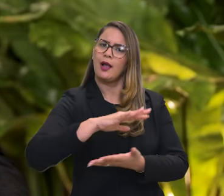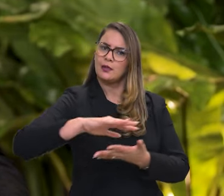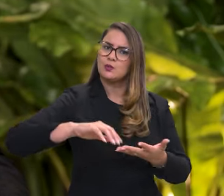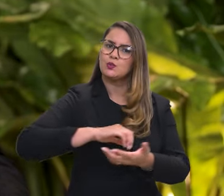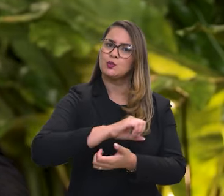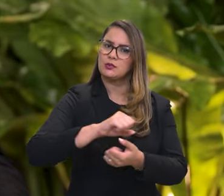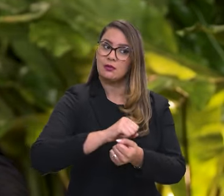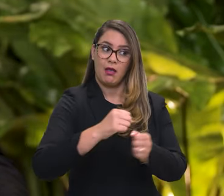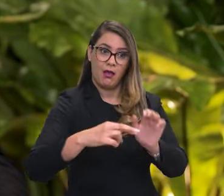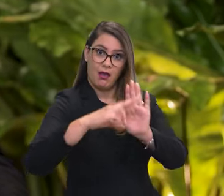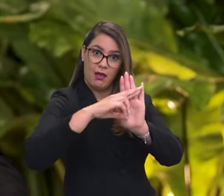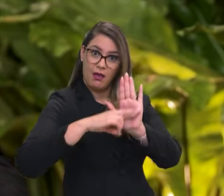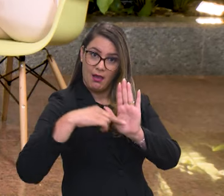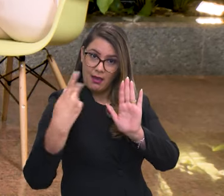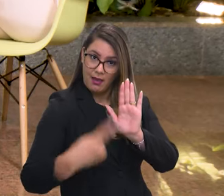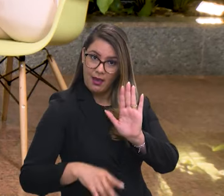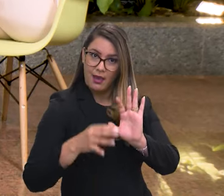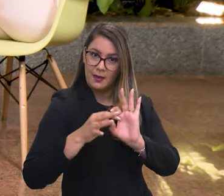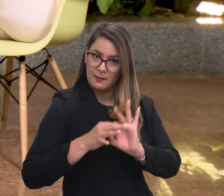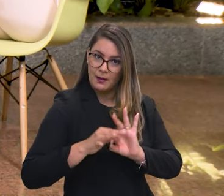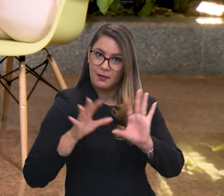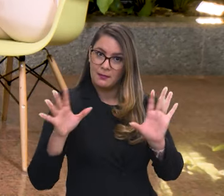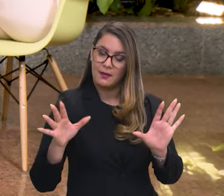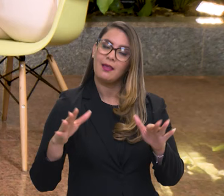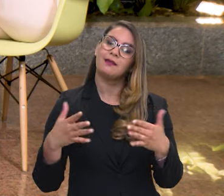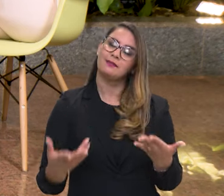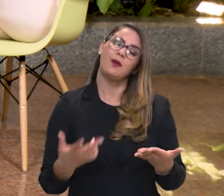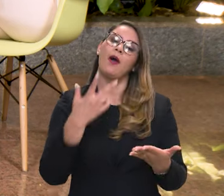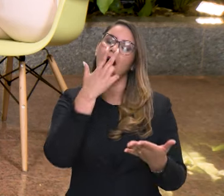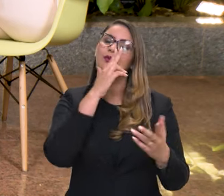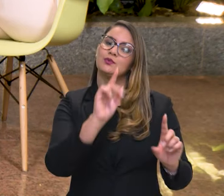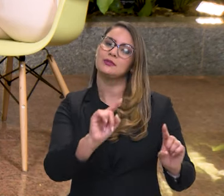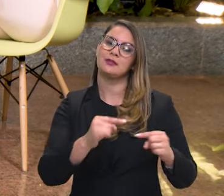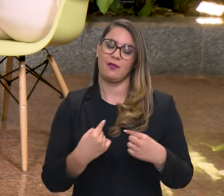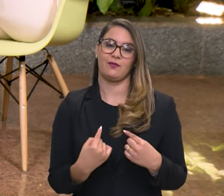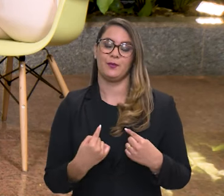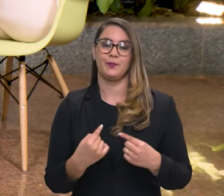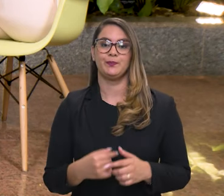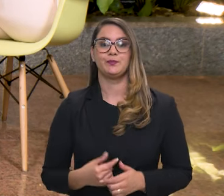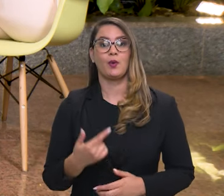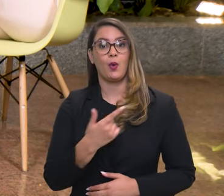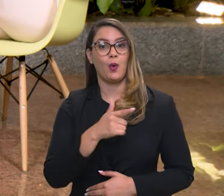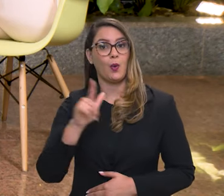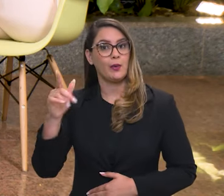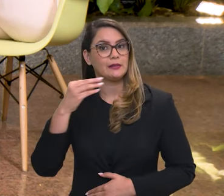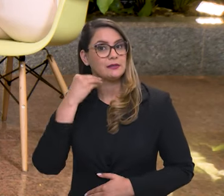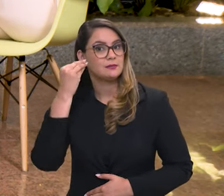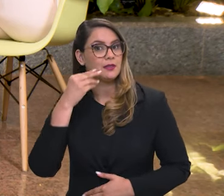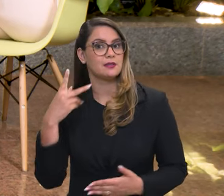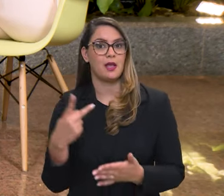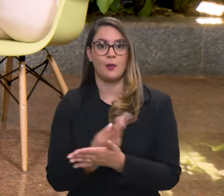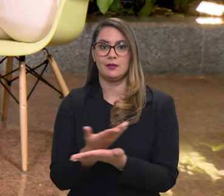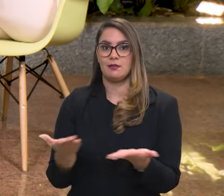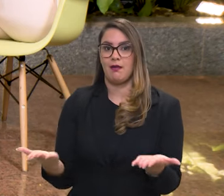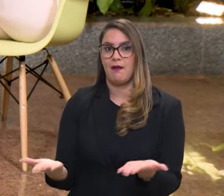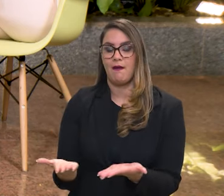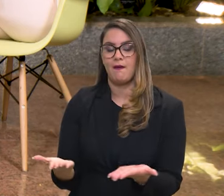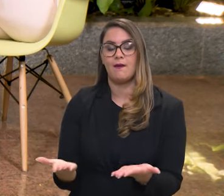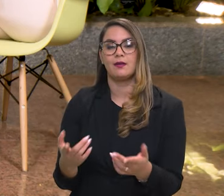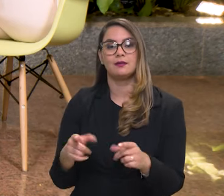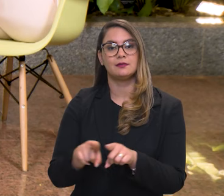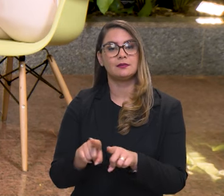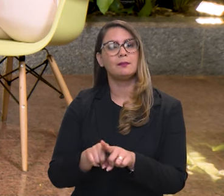sustentabilidade como regra para esses empreendimentos. Então, eu acho bastante desafiador. Uma outra experiência que está acontecendo